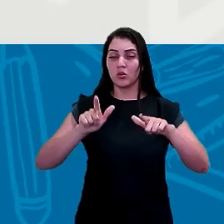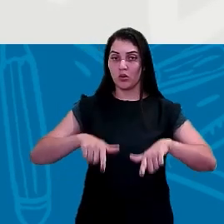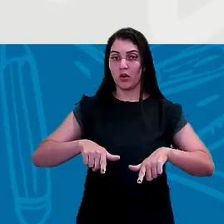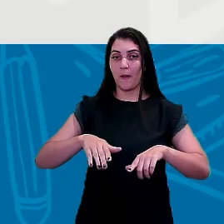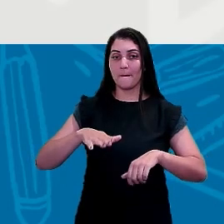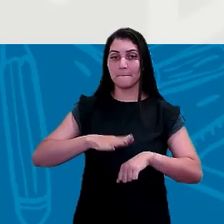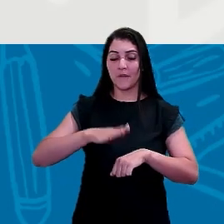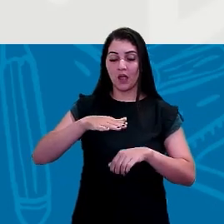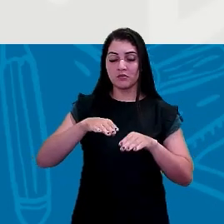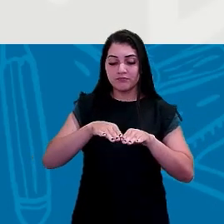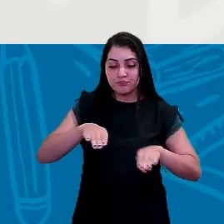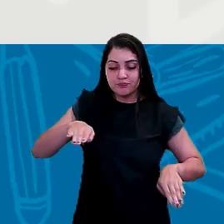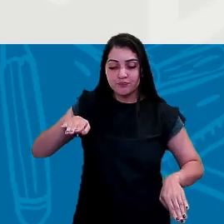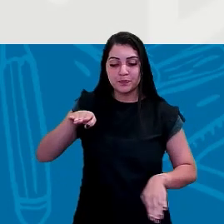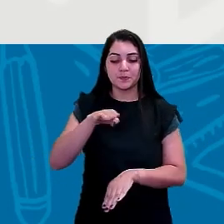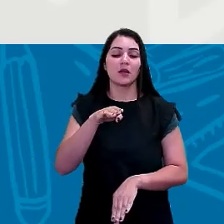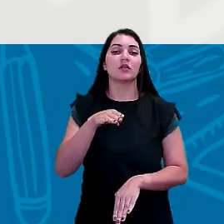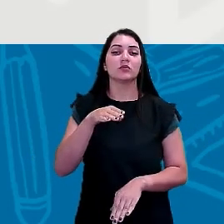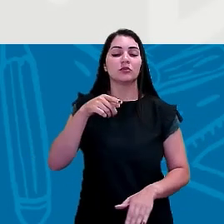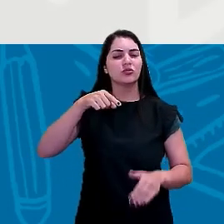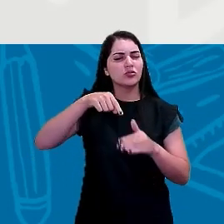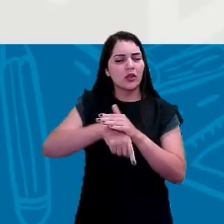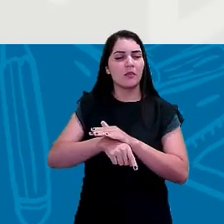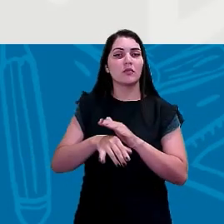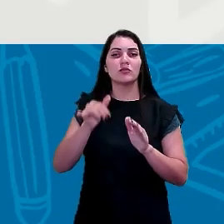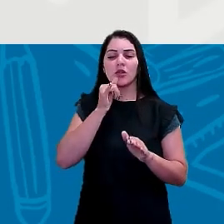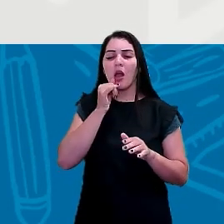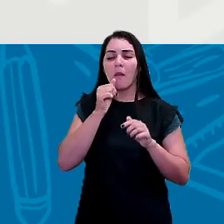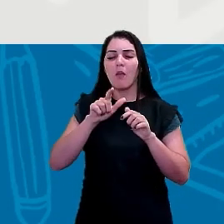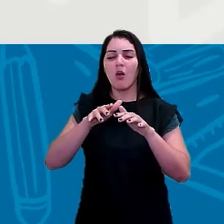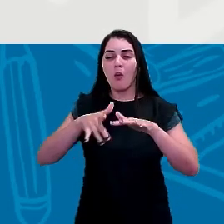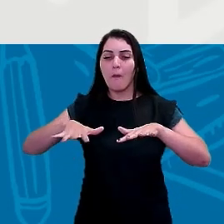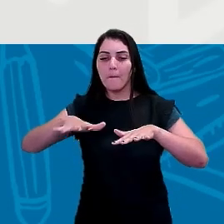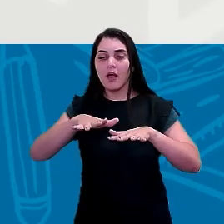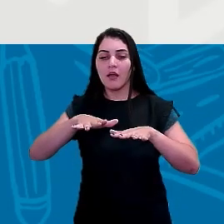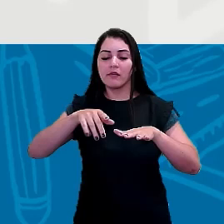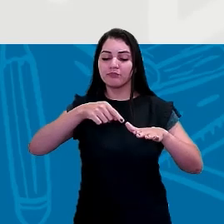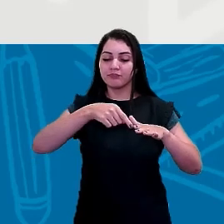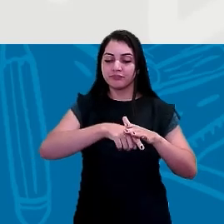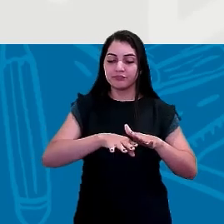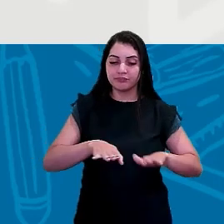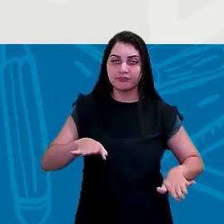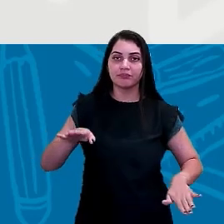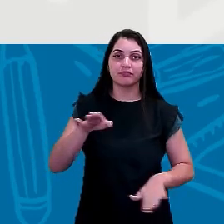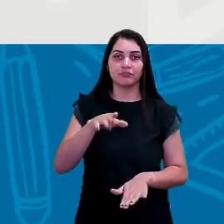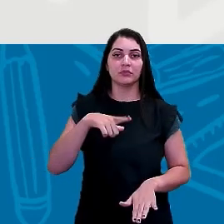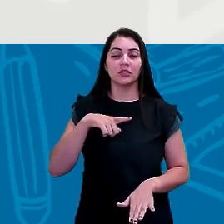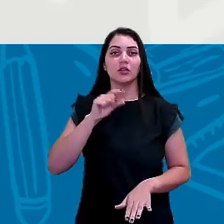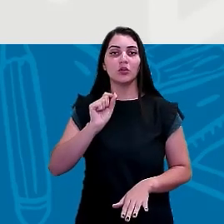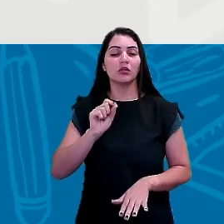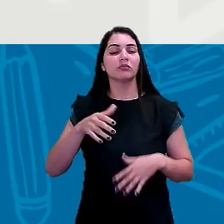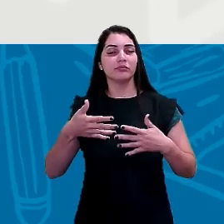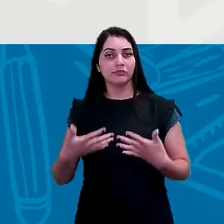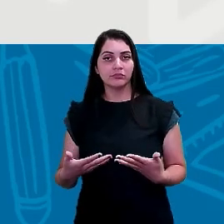baixa do que os seus entornos e que está abaixo do nível do mar, que é a depressão do mar morto. Então, ele tem tanto